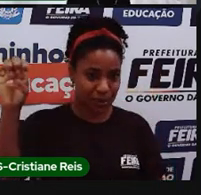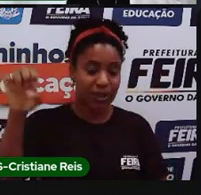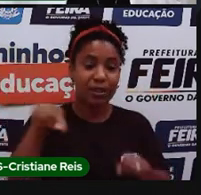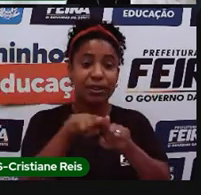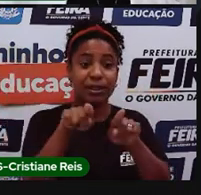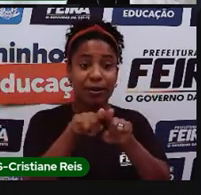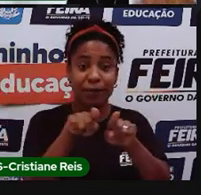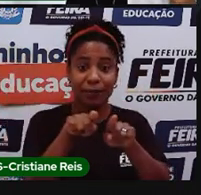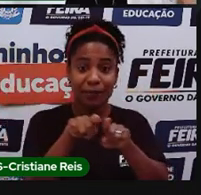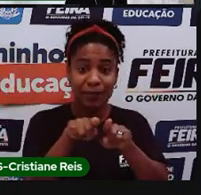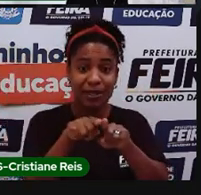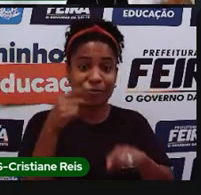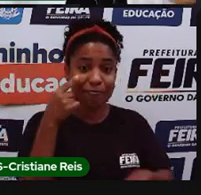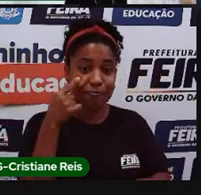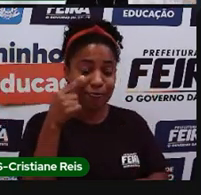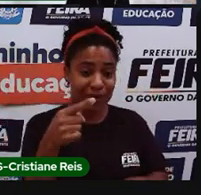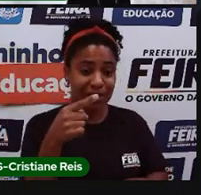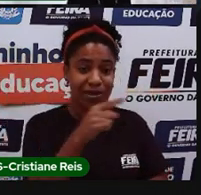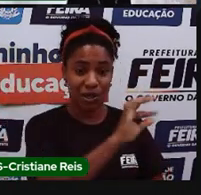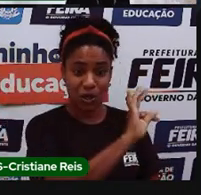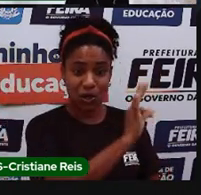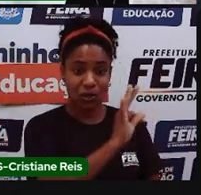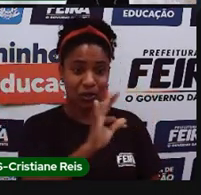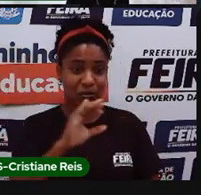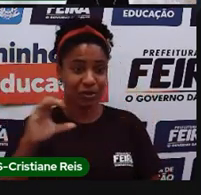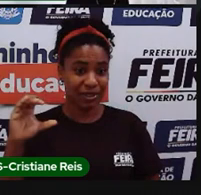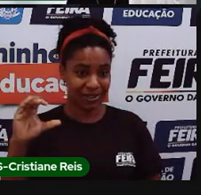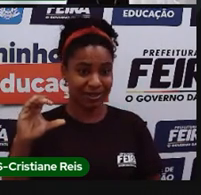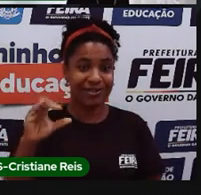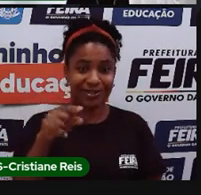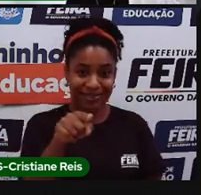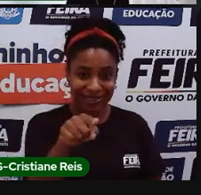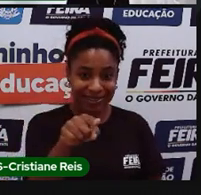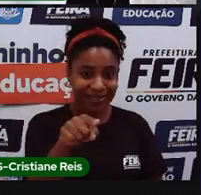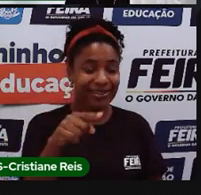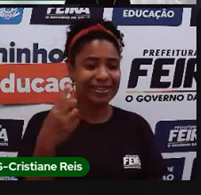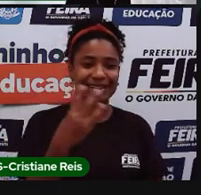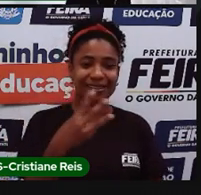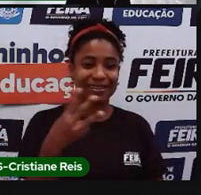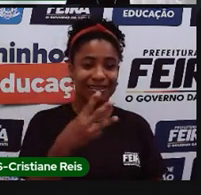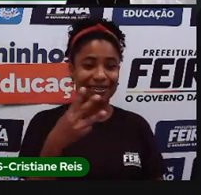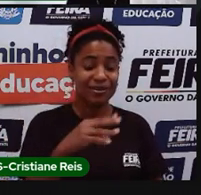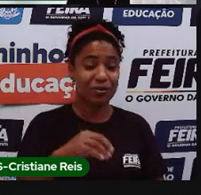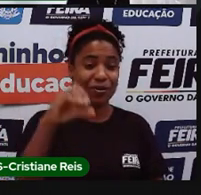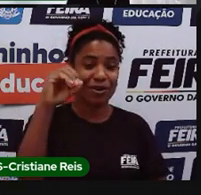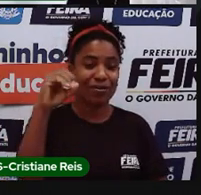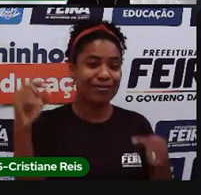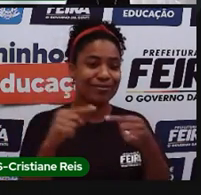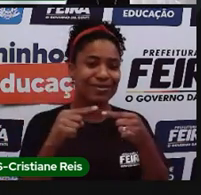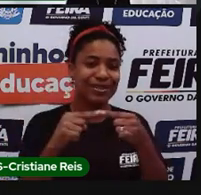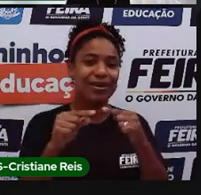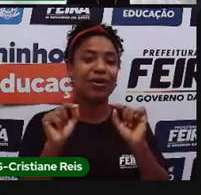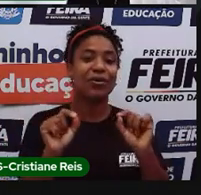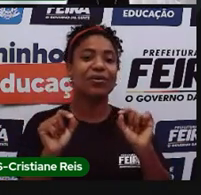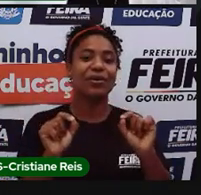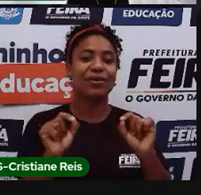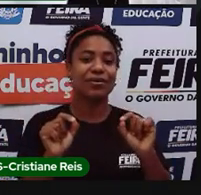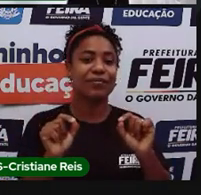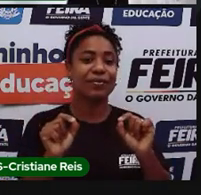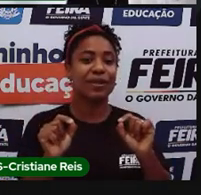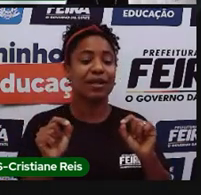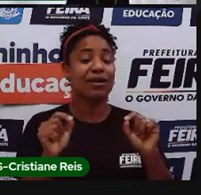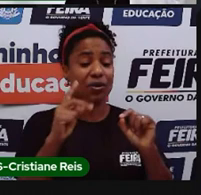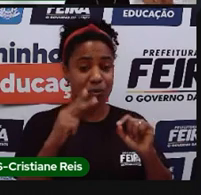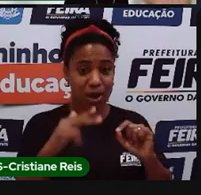trópico de Câncer, que é cerca de 33, né, graus, um pouquinho mais de 33 graus, que representa também o finalzinho da